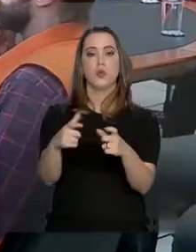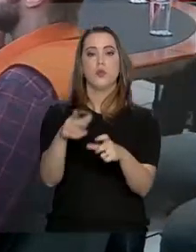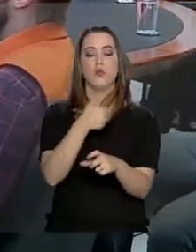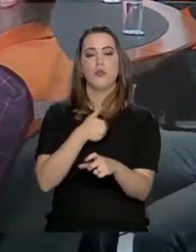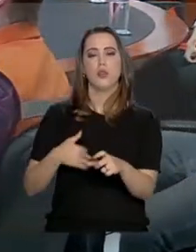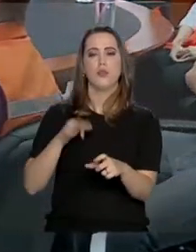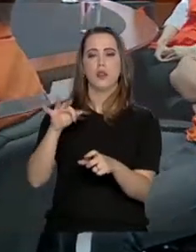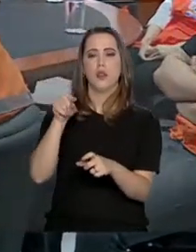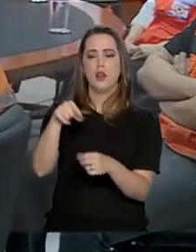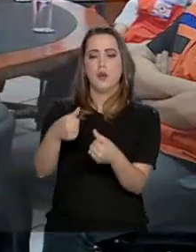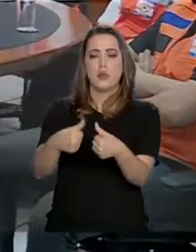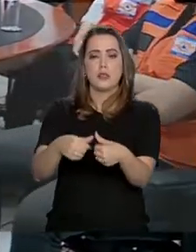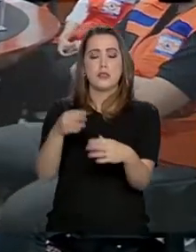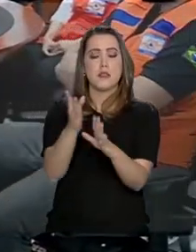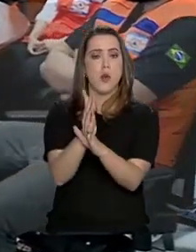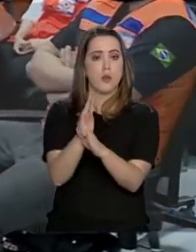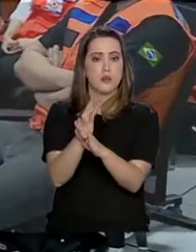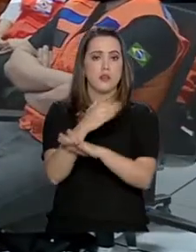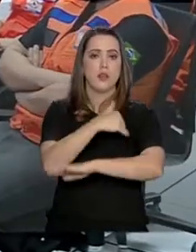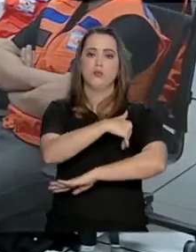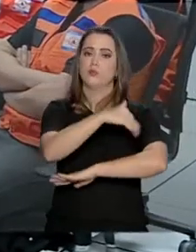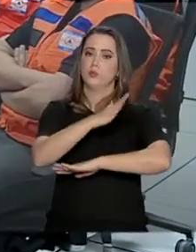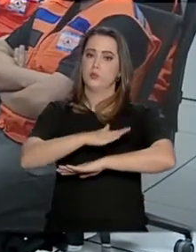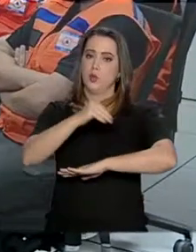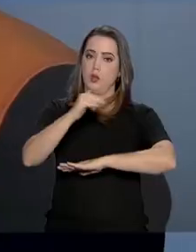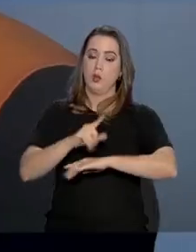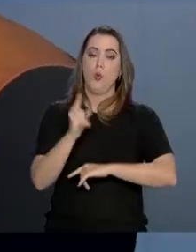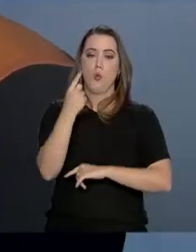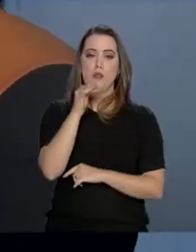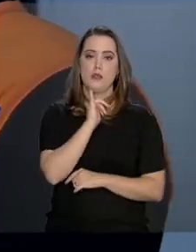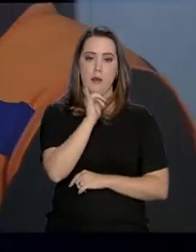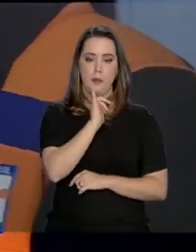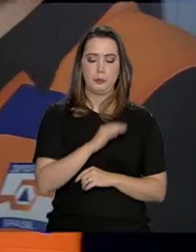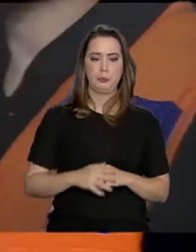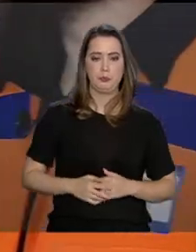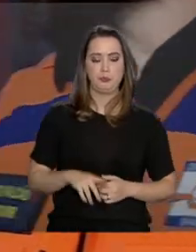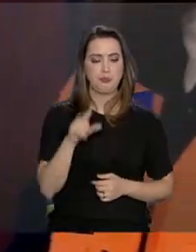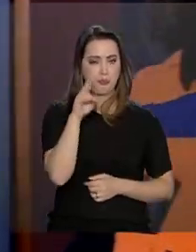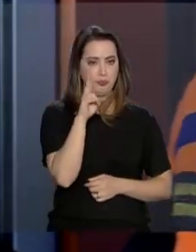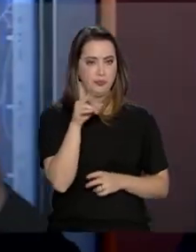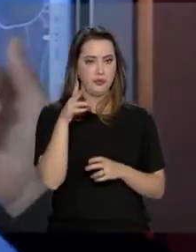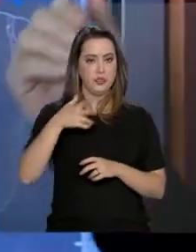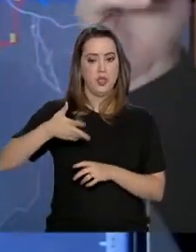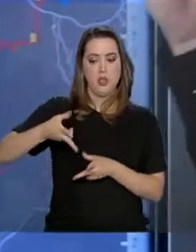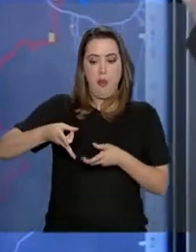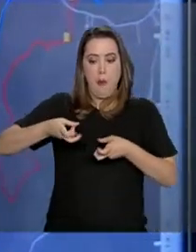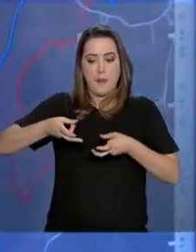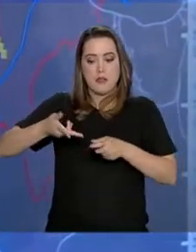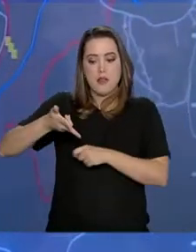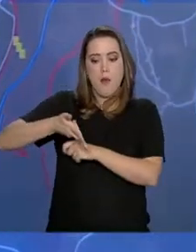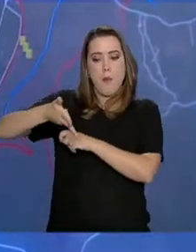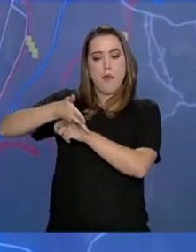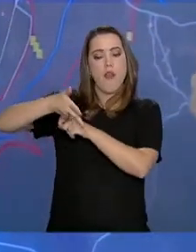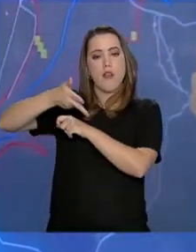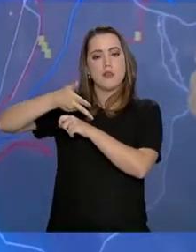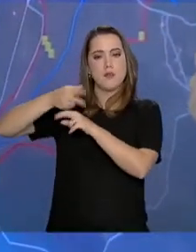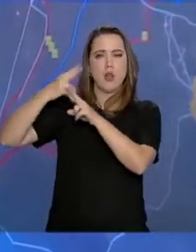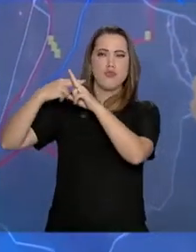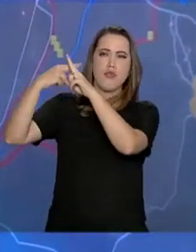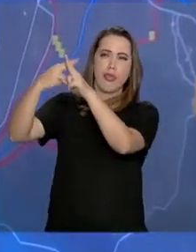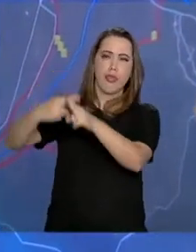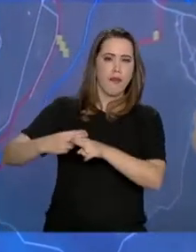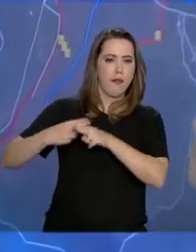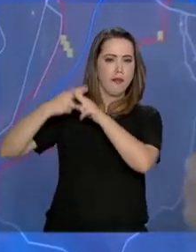Federais instalado na região do desastre. Um exemplo são as imagens de satélite que identificam com precisão